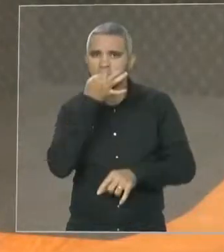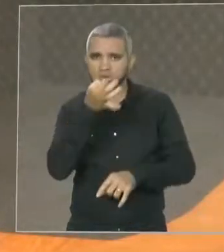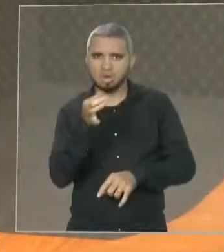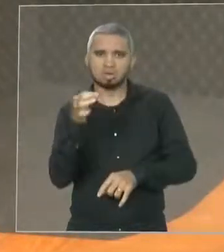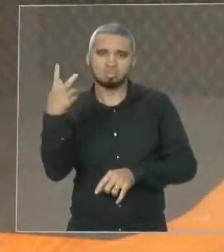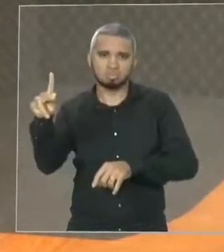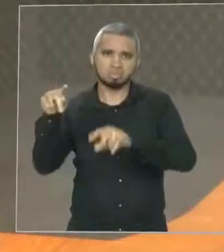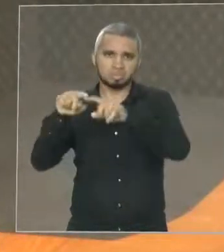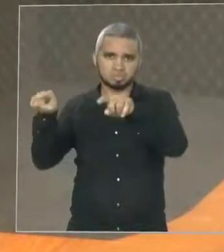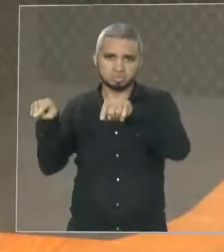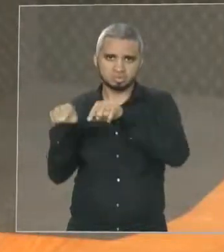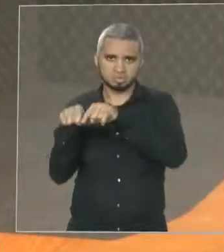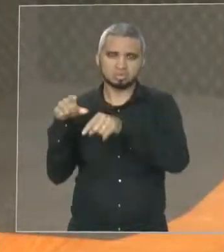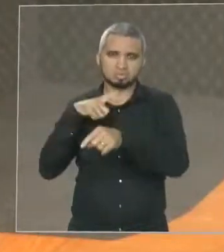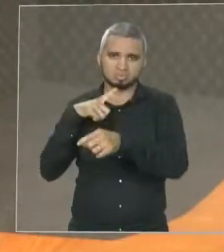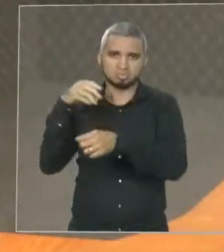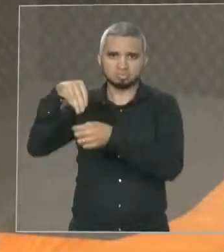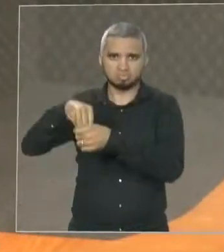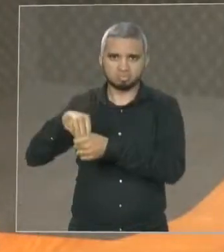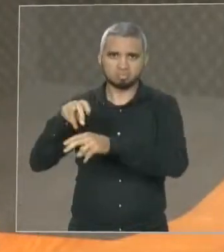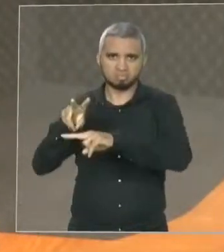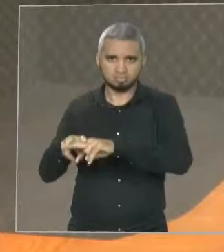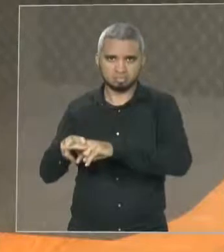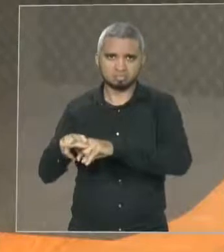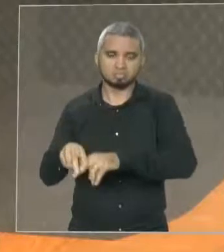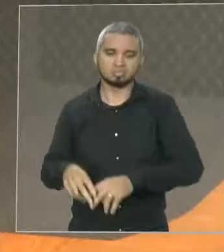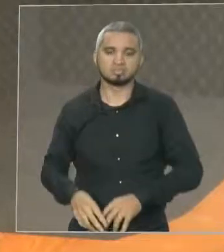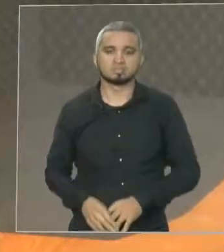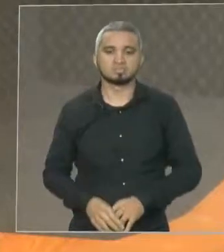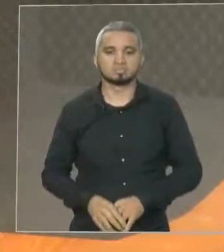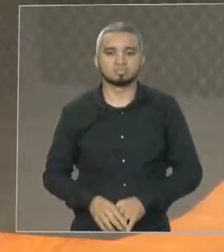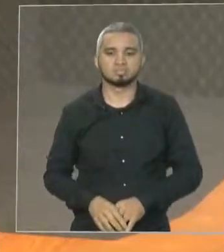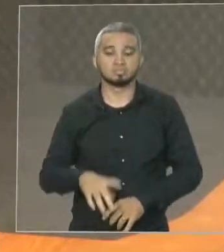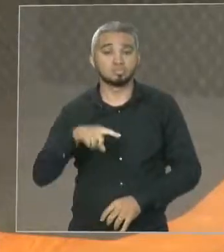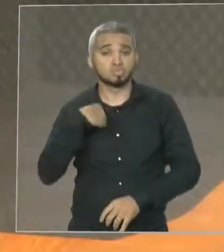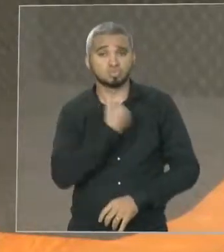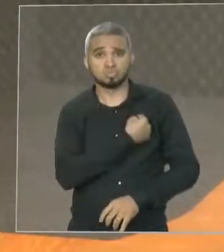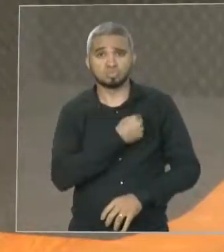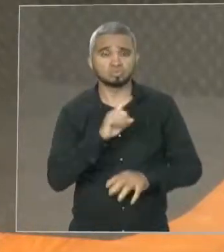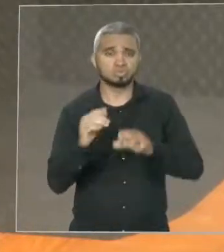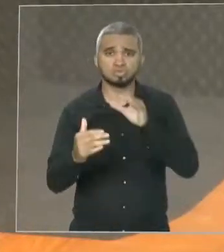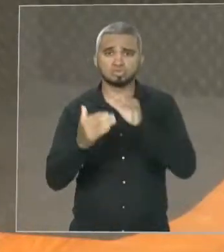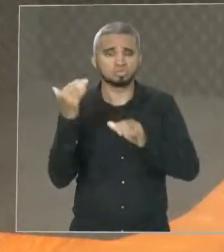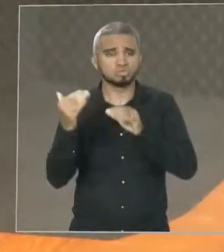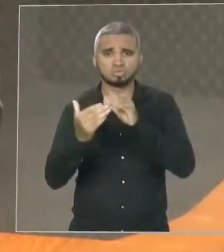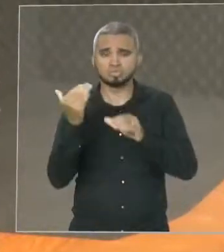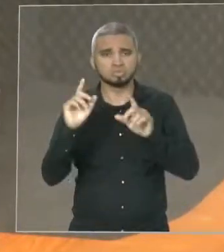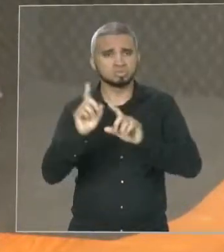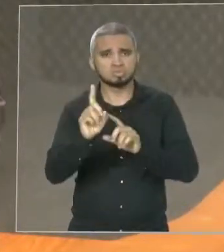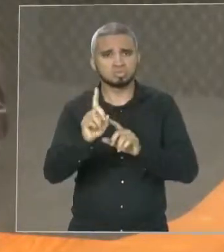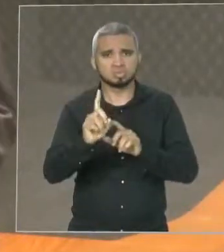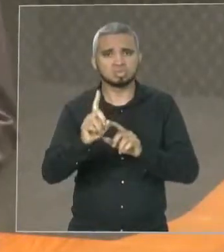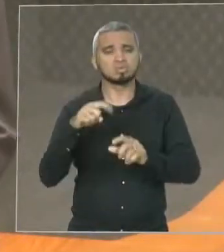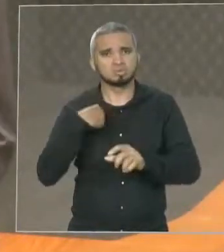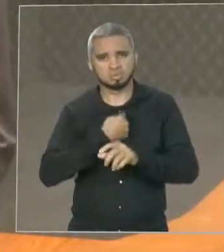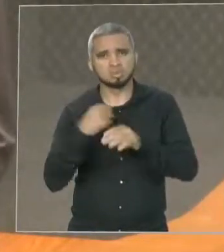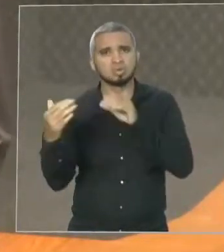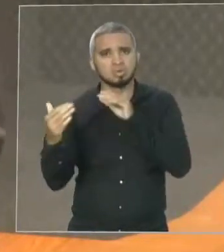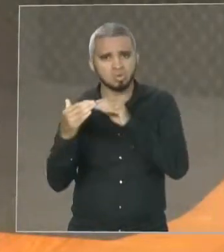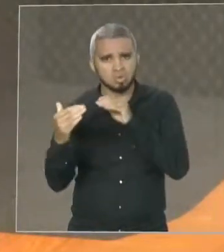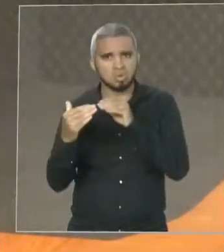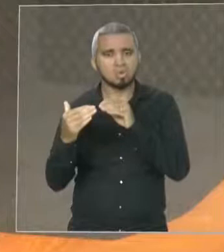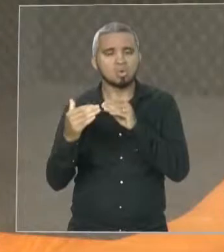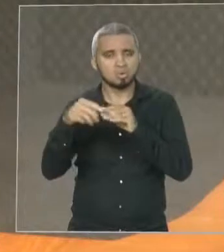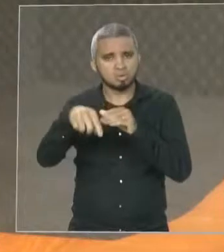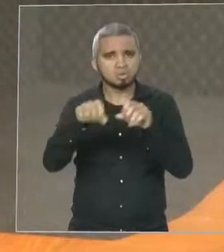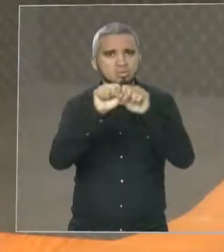discorda das suas colocações no que diz respeito à necessidade de melhoria do sistema de educação pública